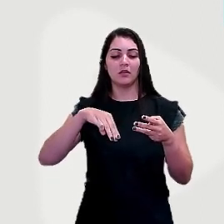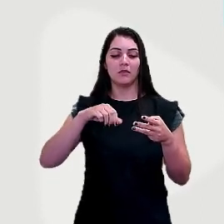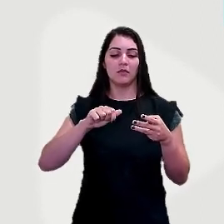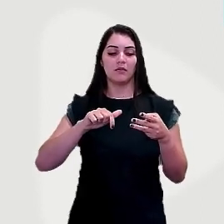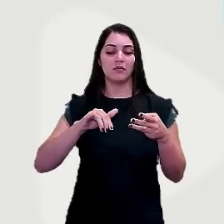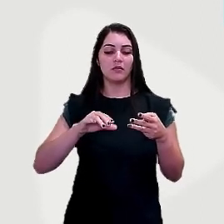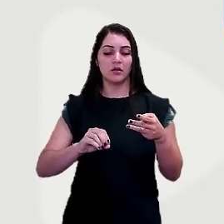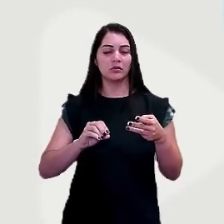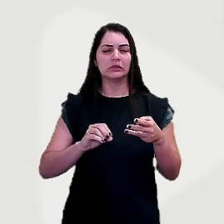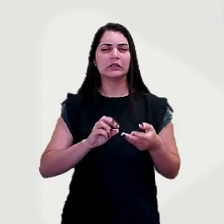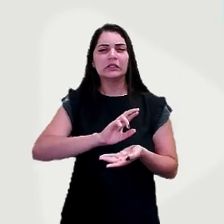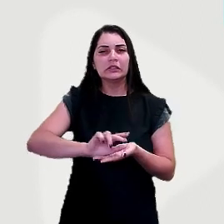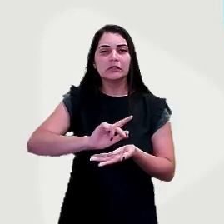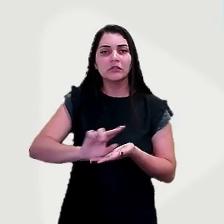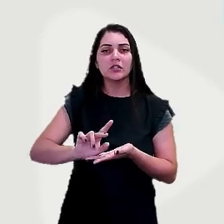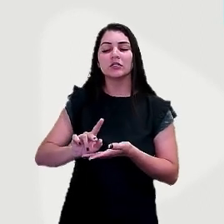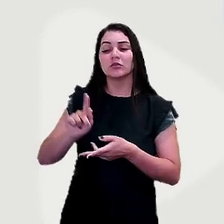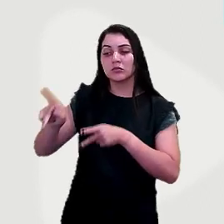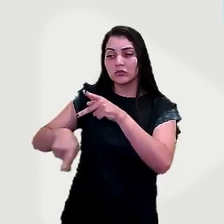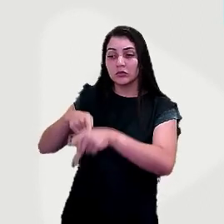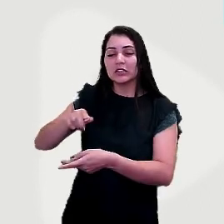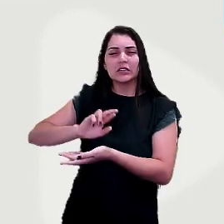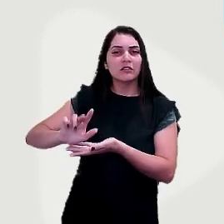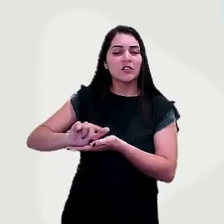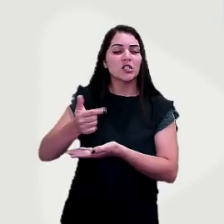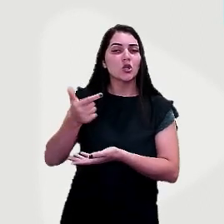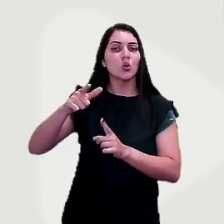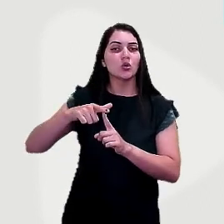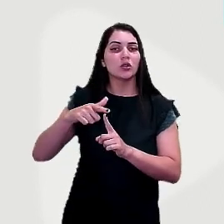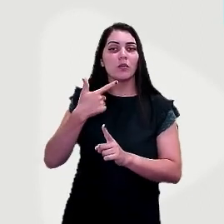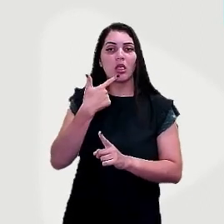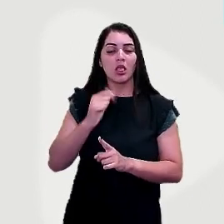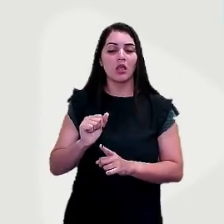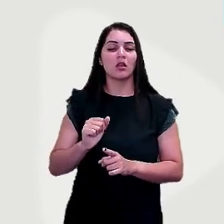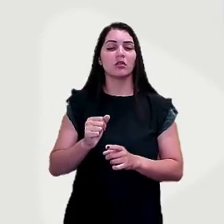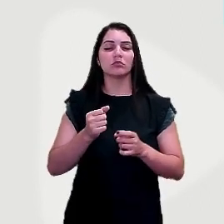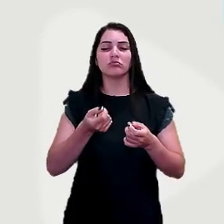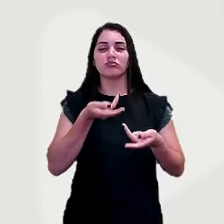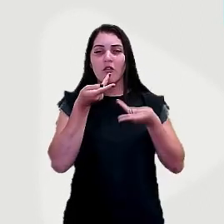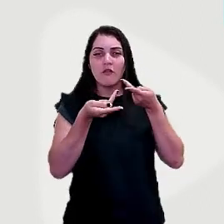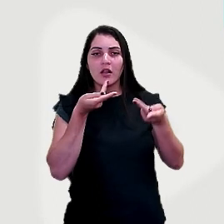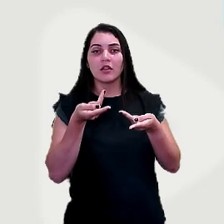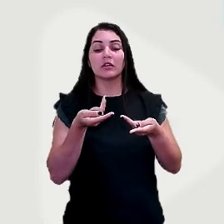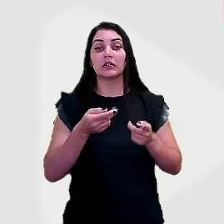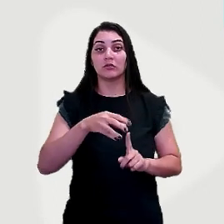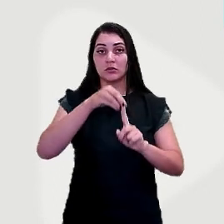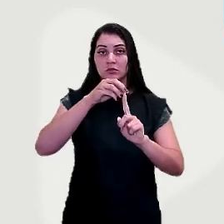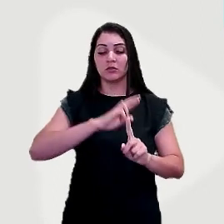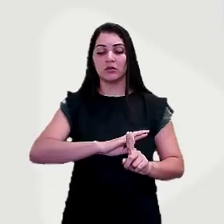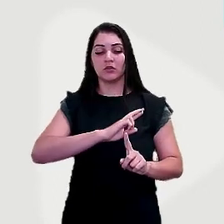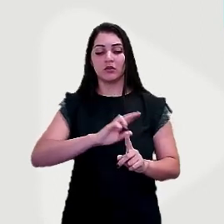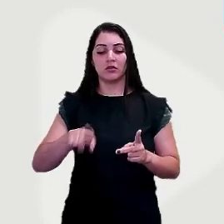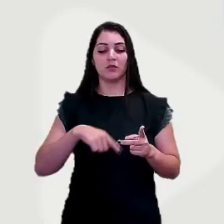populacional, diversas outras línguas são faladas no continente, principalmente as principais religiões no país são o